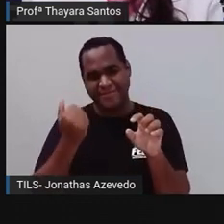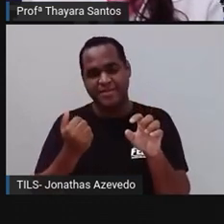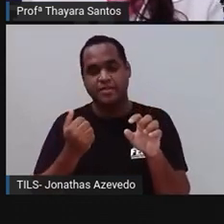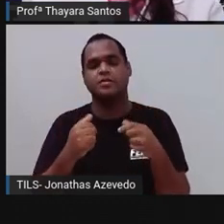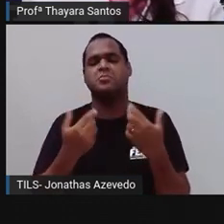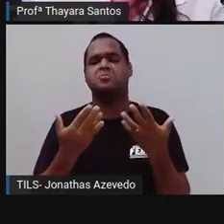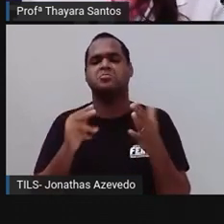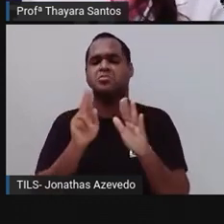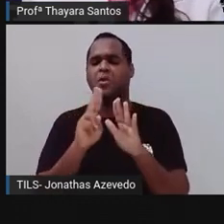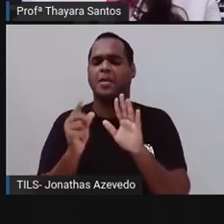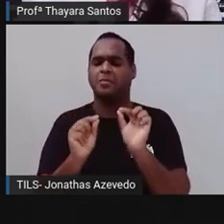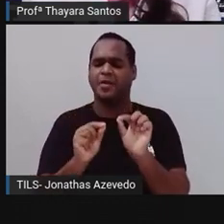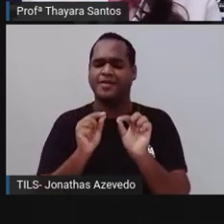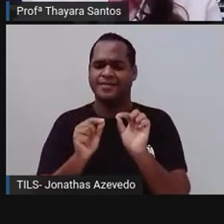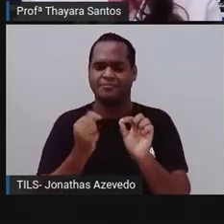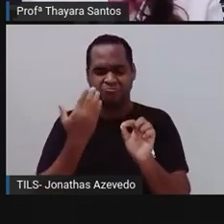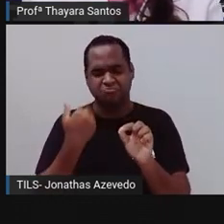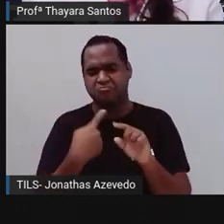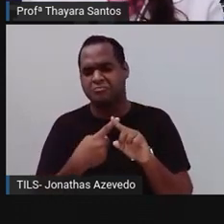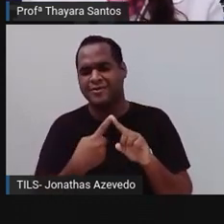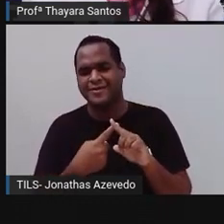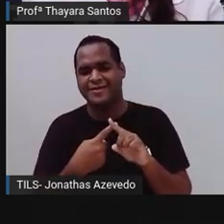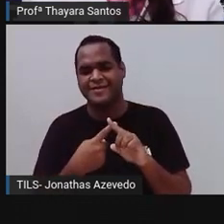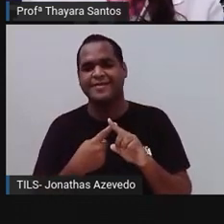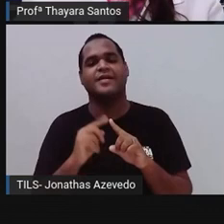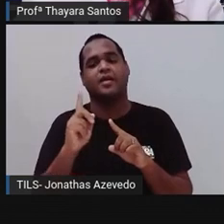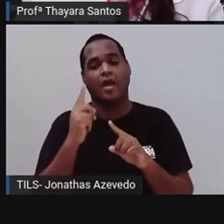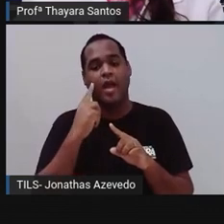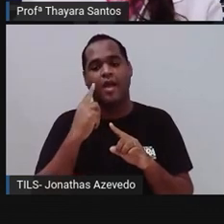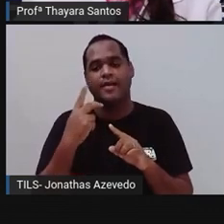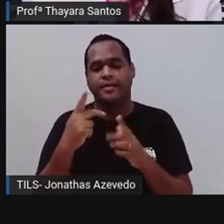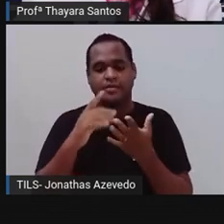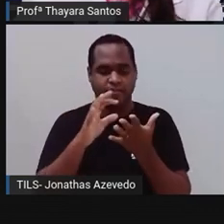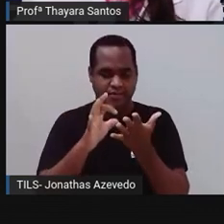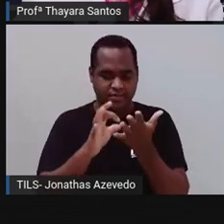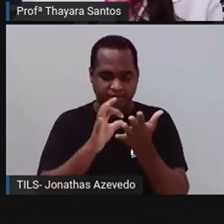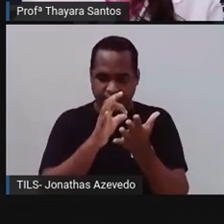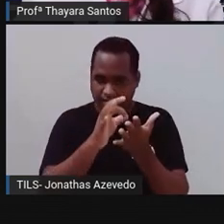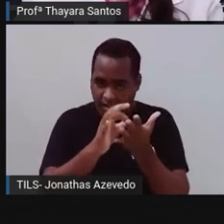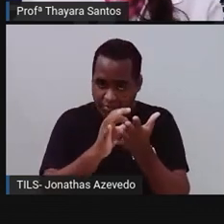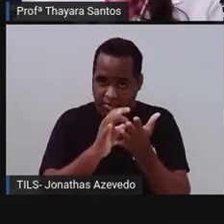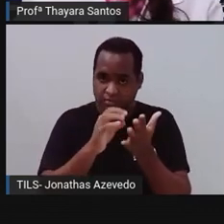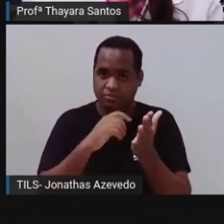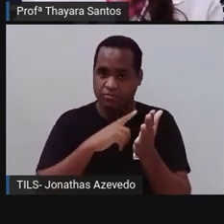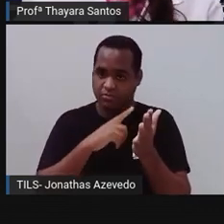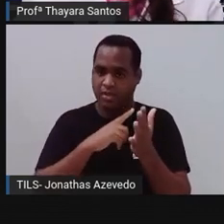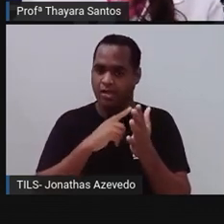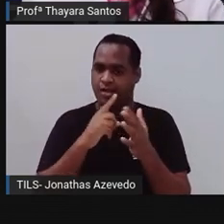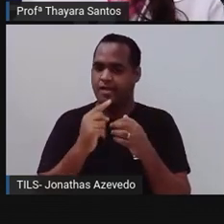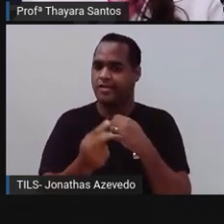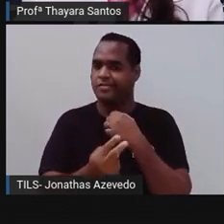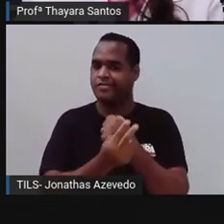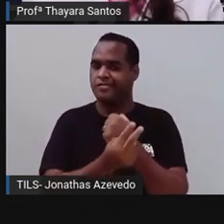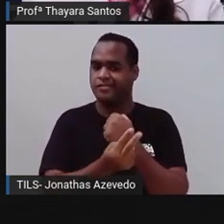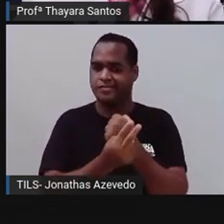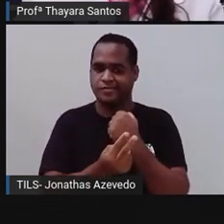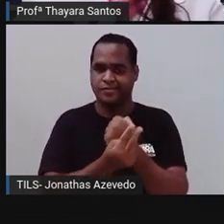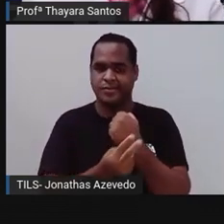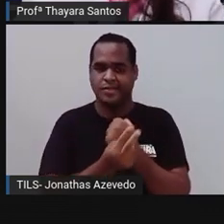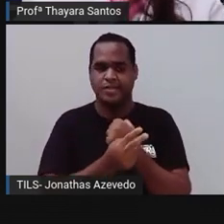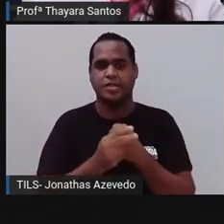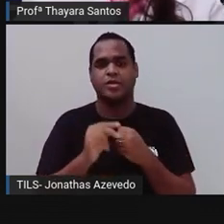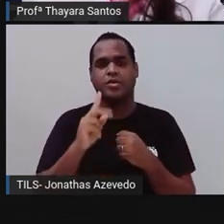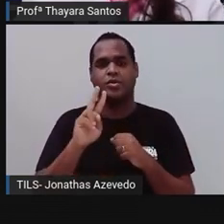recebem esse nome? Porque os quinidários têm uma célula, que é o mecanismo de defesa, na verdade, que é chamada de